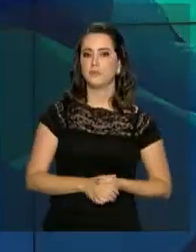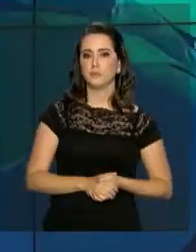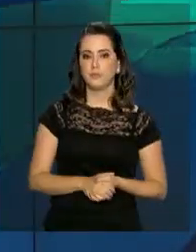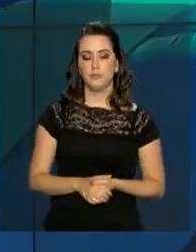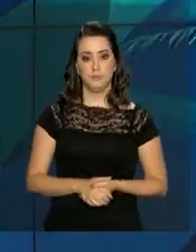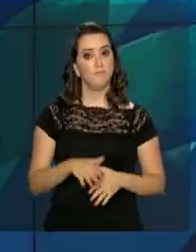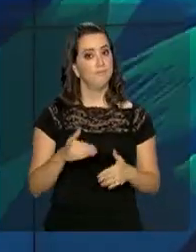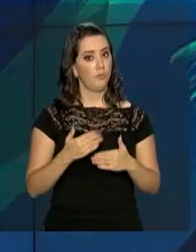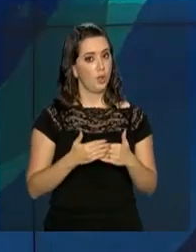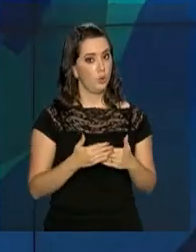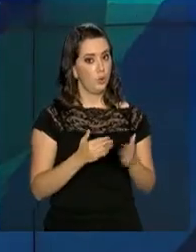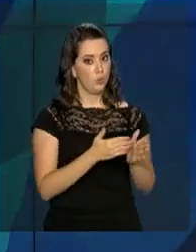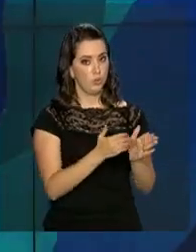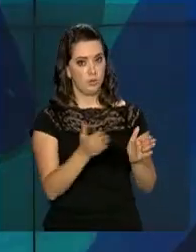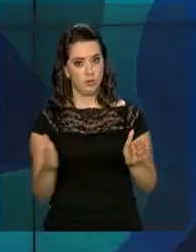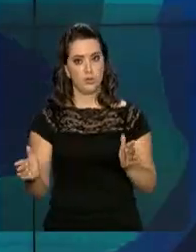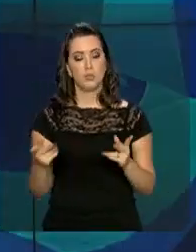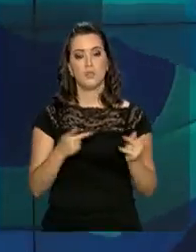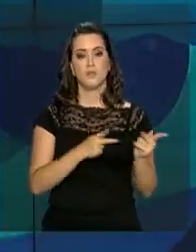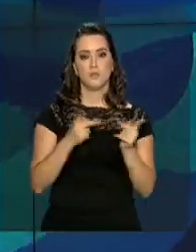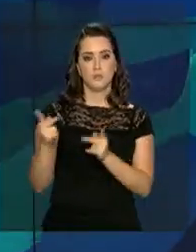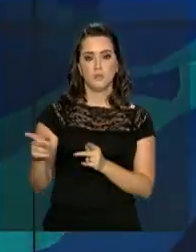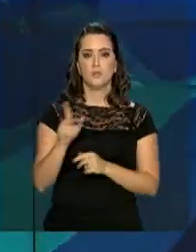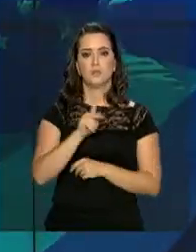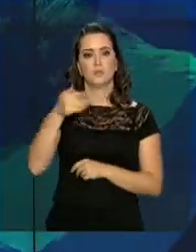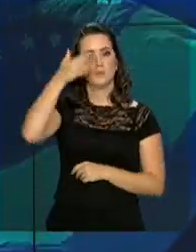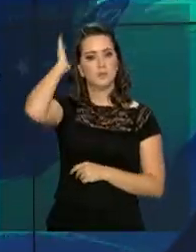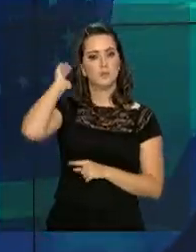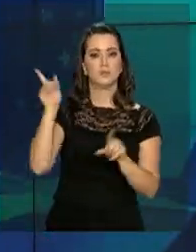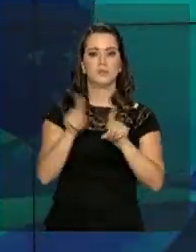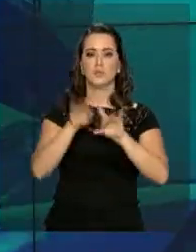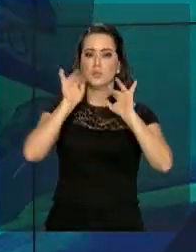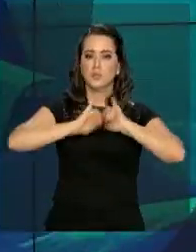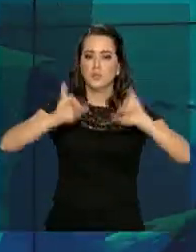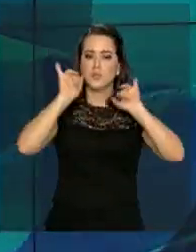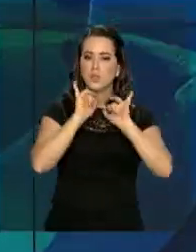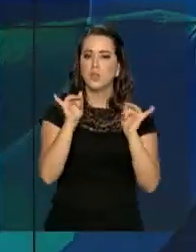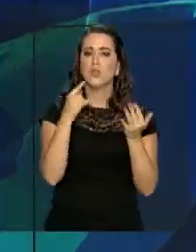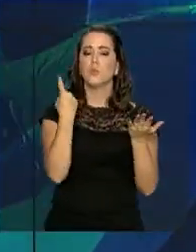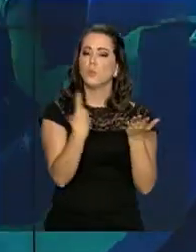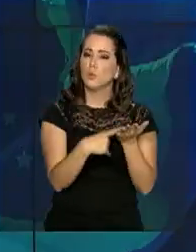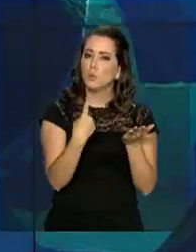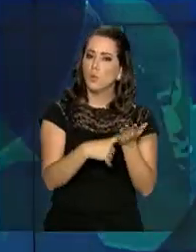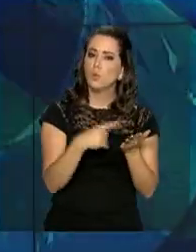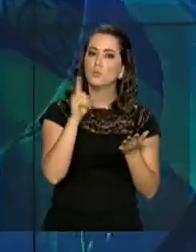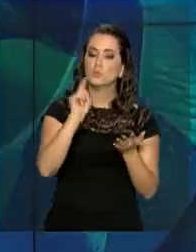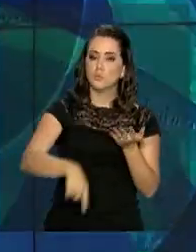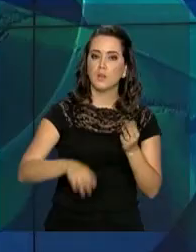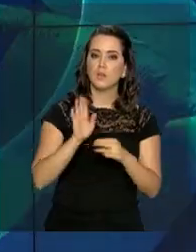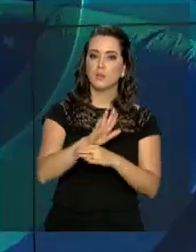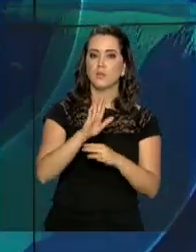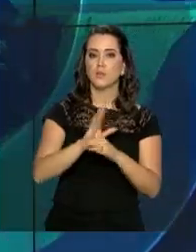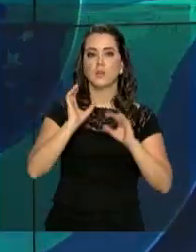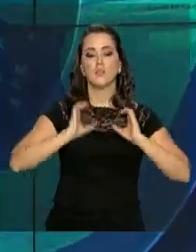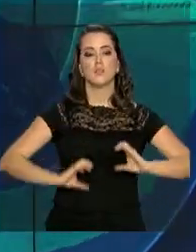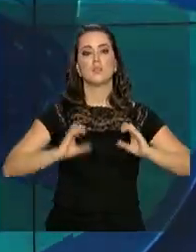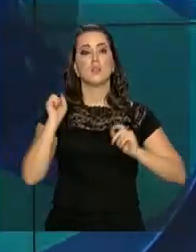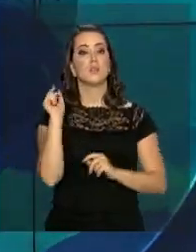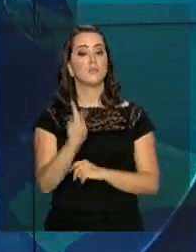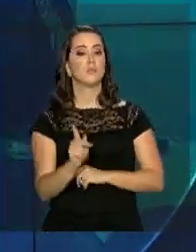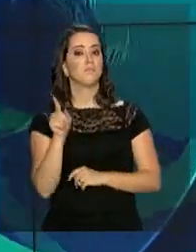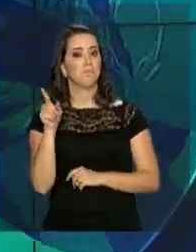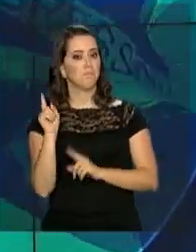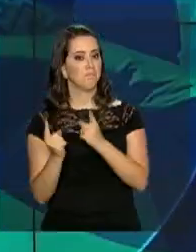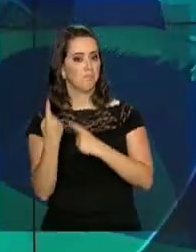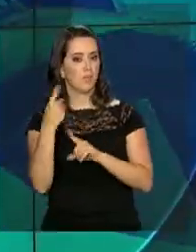E durante esta visita a Santiago, o presidente Michel Temer também anunciou uma medida que vai beneficiar cidadãos aposentados